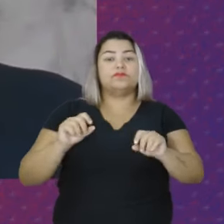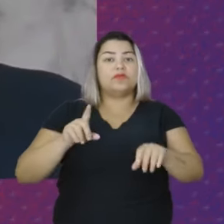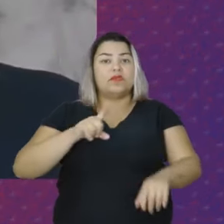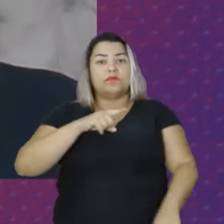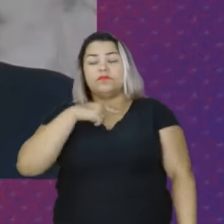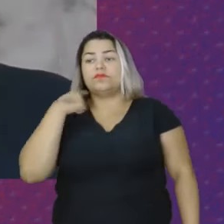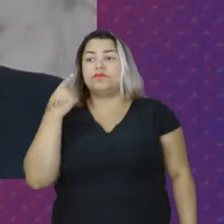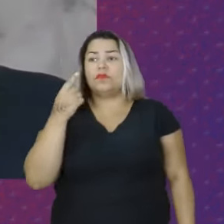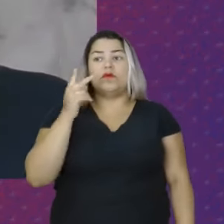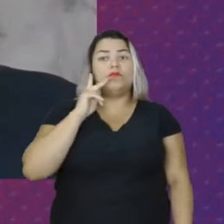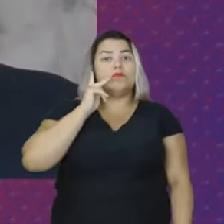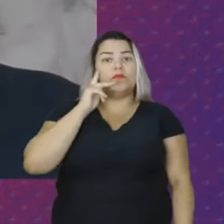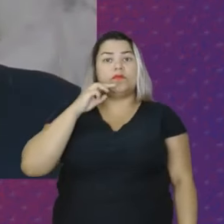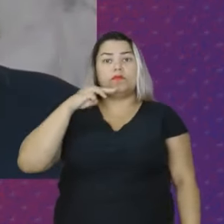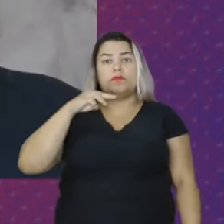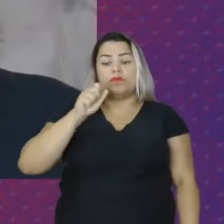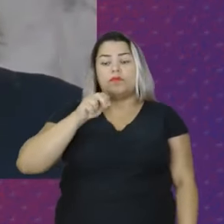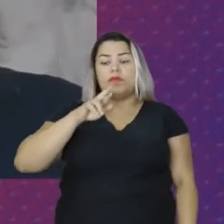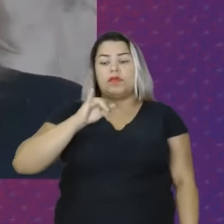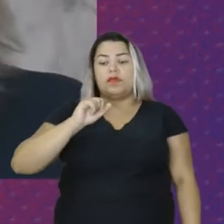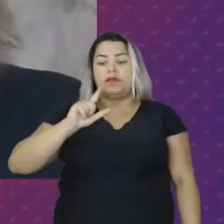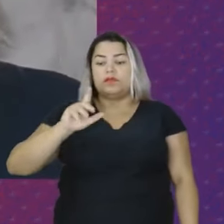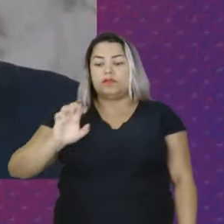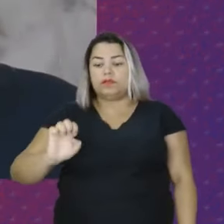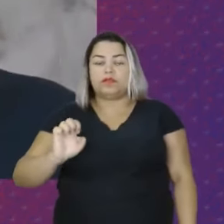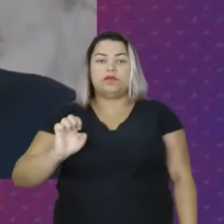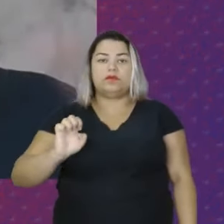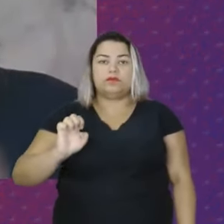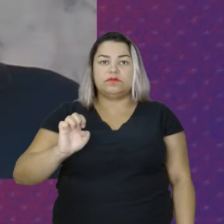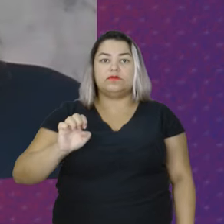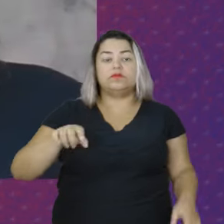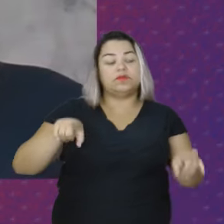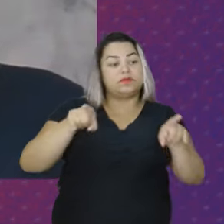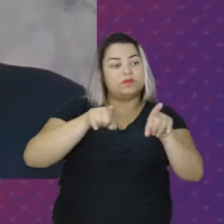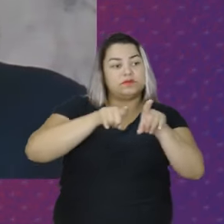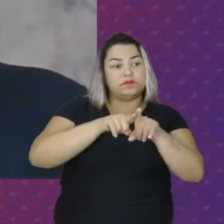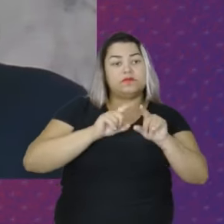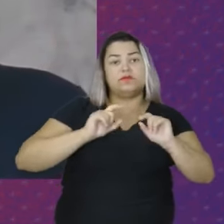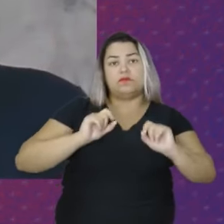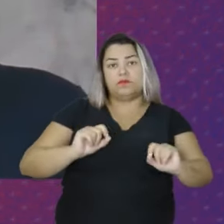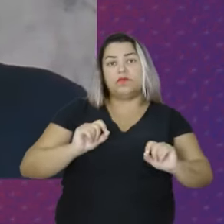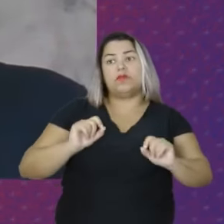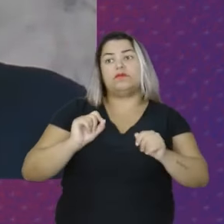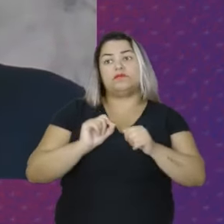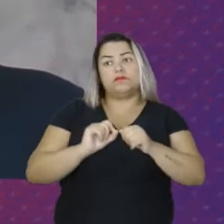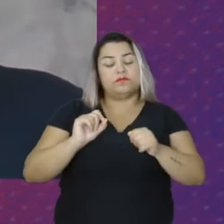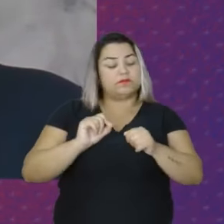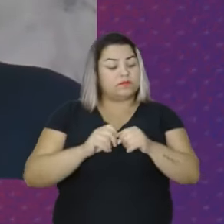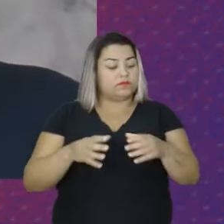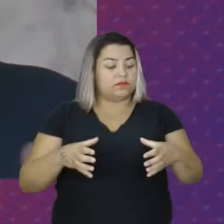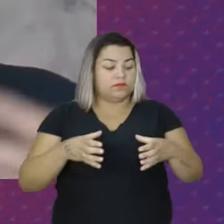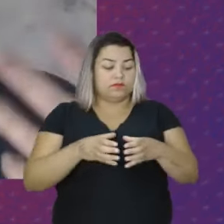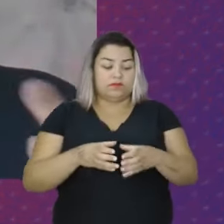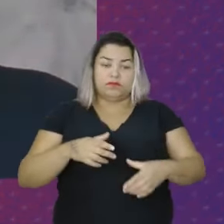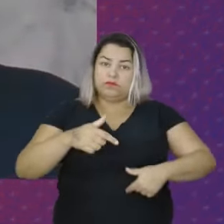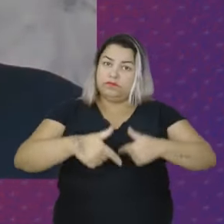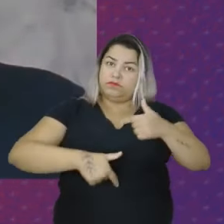da vereadora do PSOL, Marielle Franco E a partir daí foi instalado um grupo de trabalho